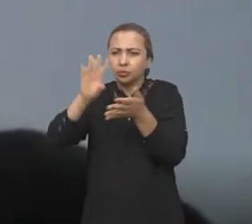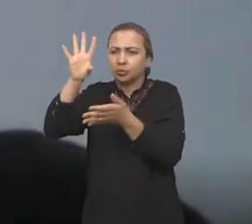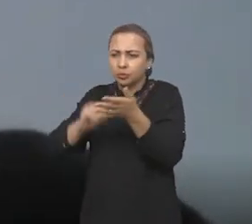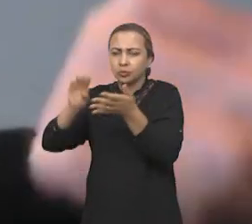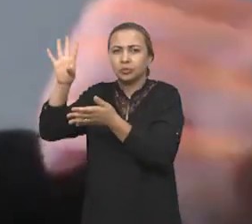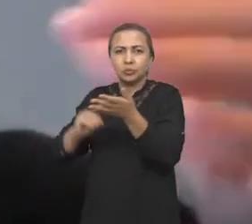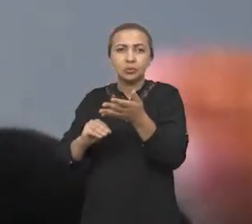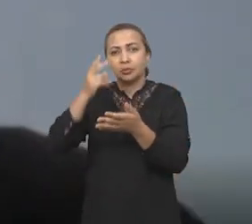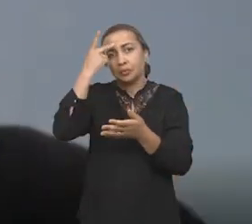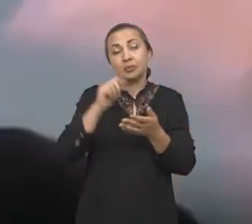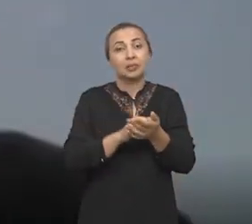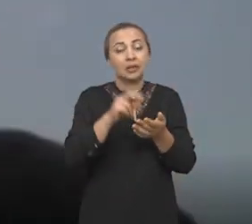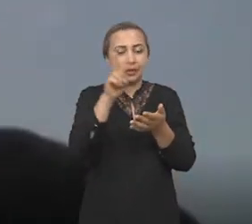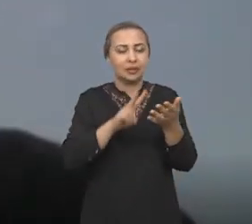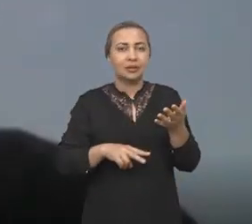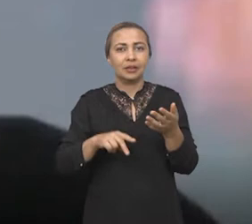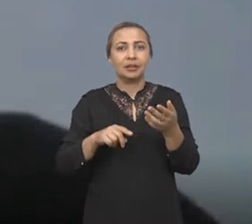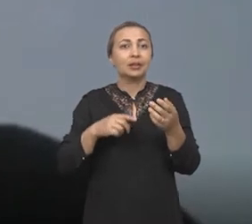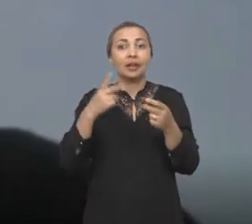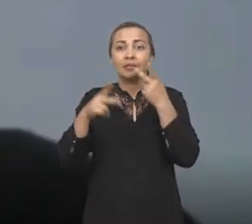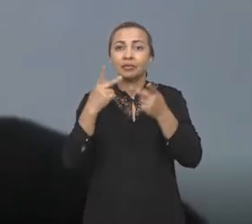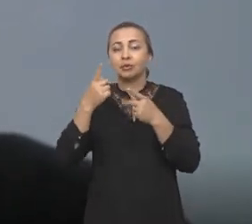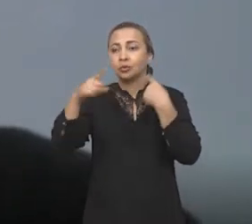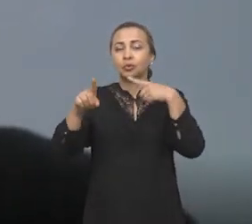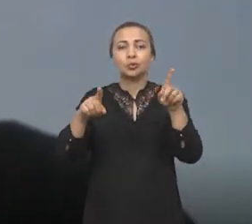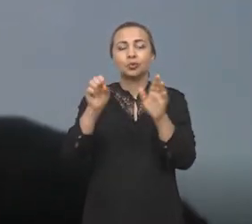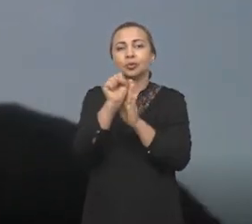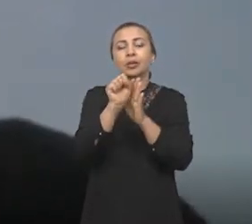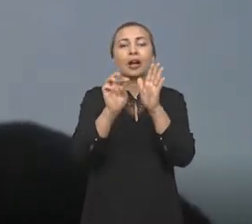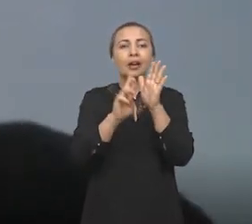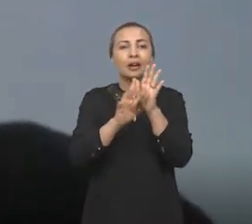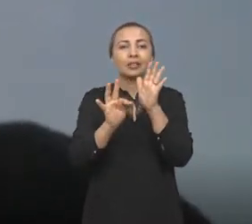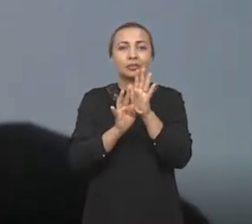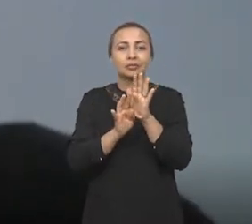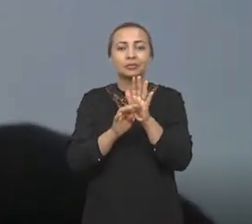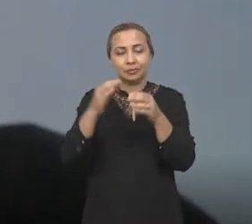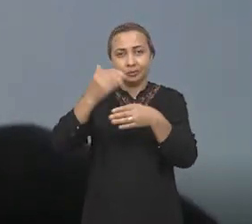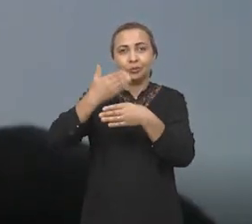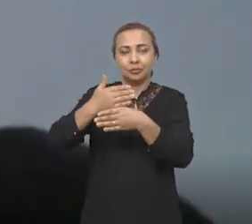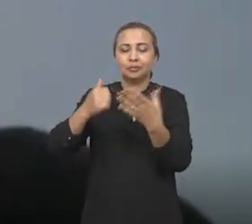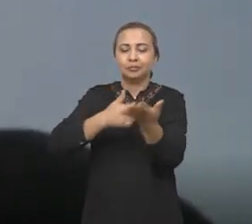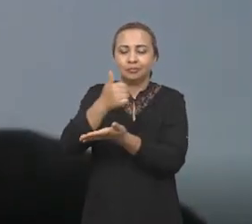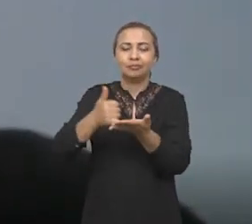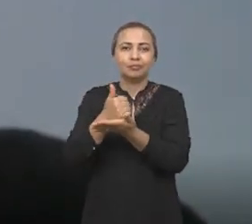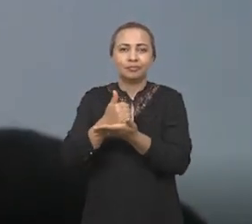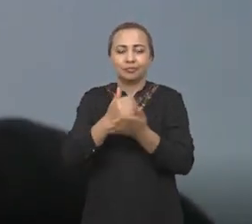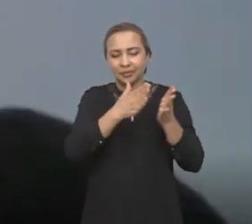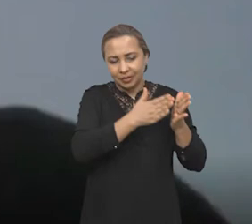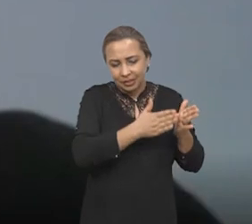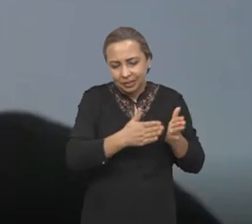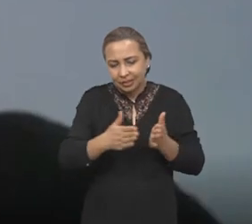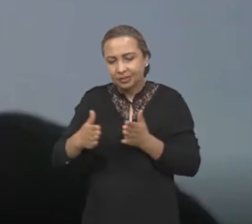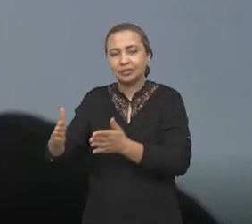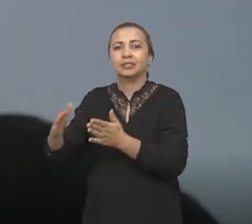pesquisadores lerem, e estão sendo citados em outras pesquisas de outros artigos que estão sendo construídos, baseados nessa mesma linha